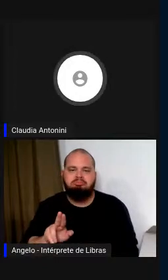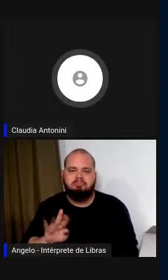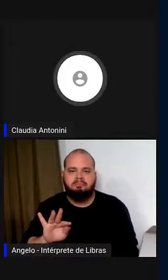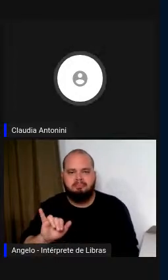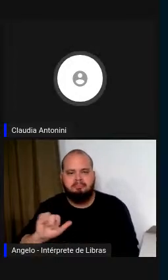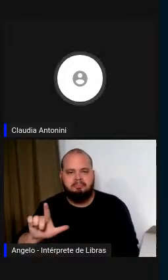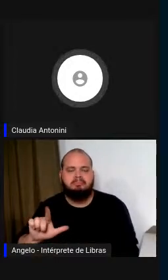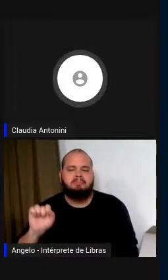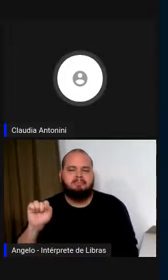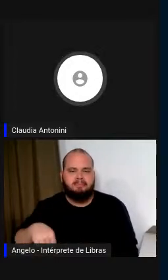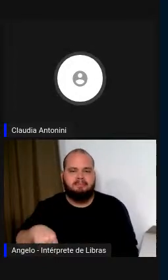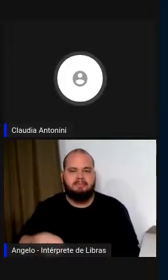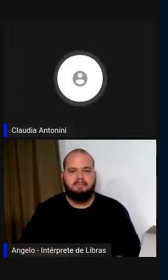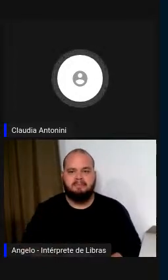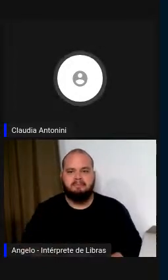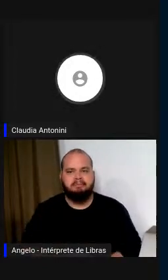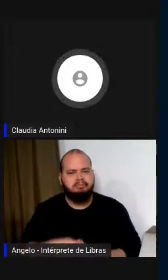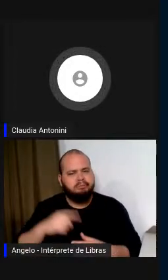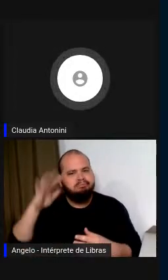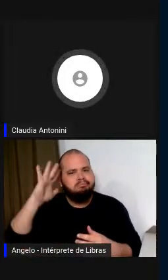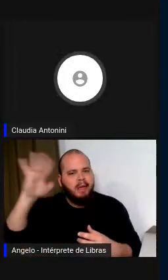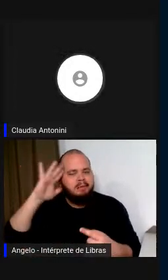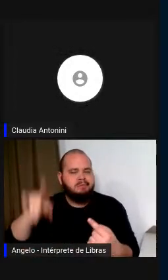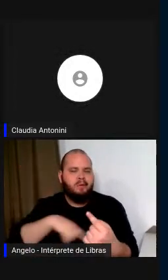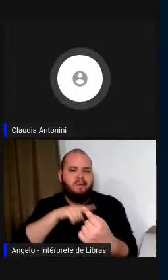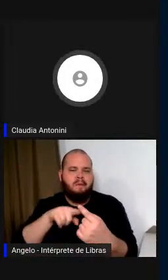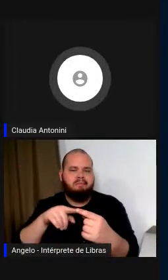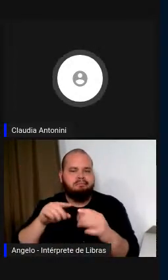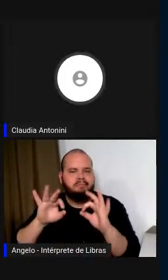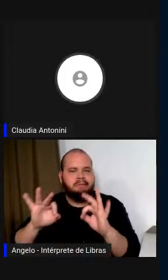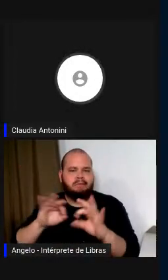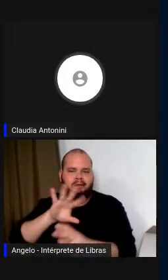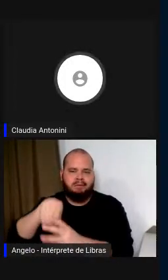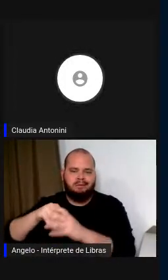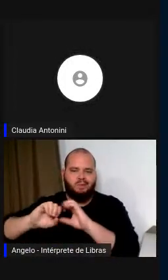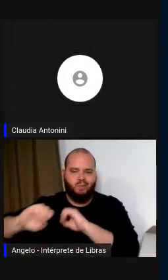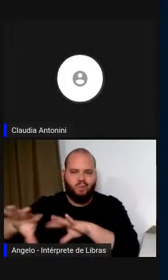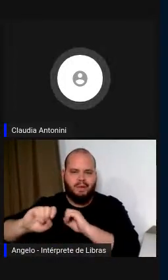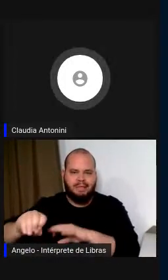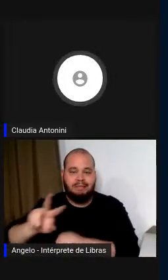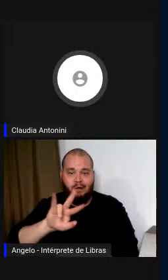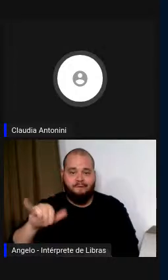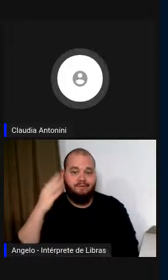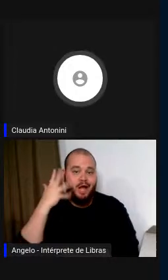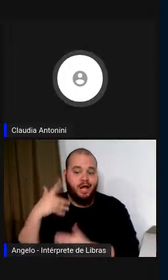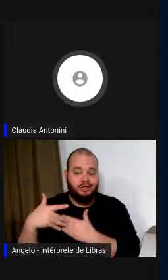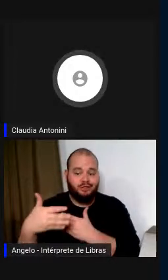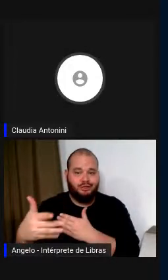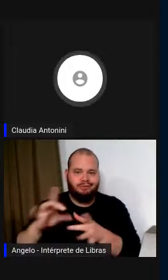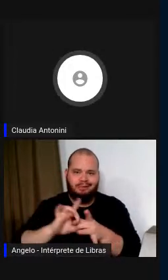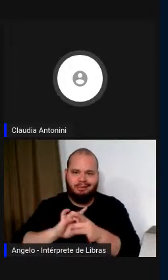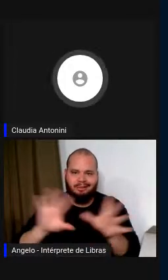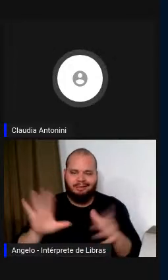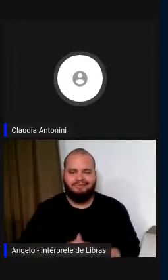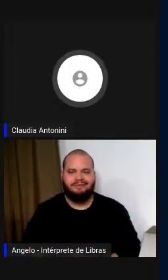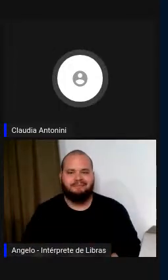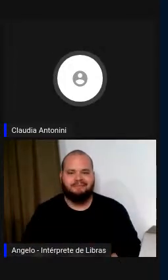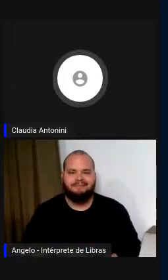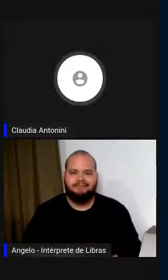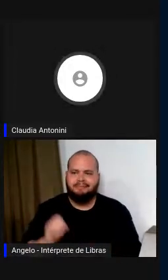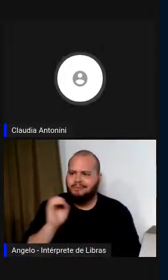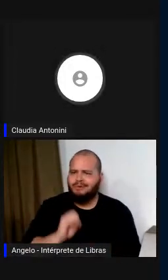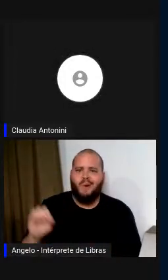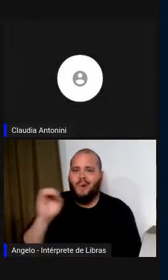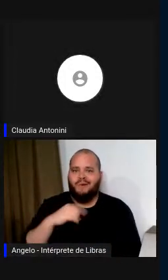é pensado exatamente para a formação, estará disponível em alguns dias. Ótimo, não vemos a hora de conhecer esse